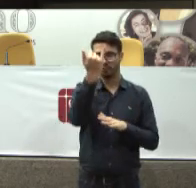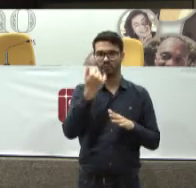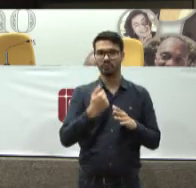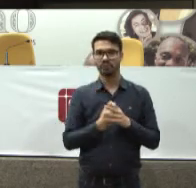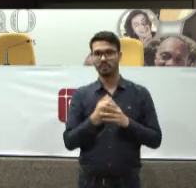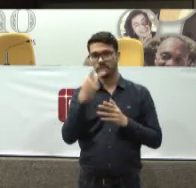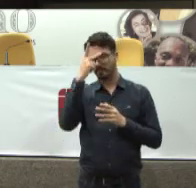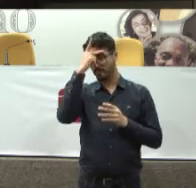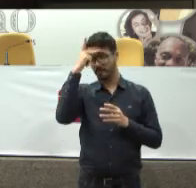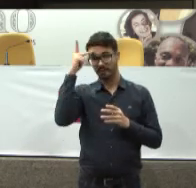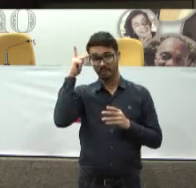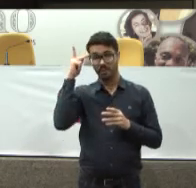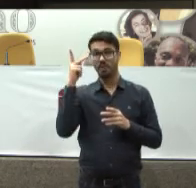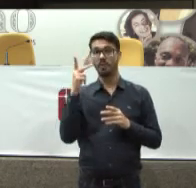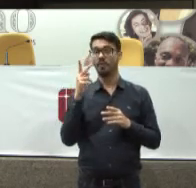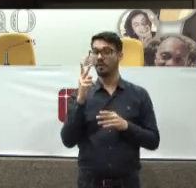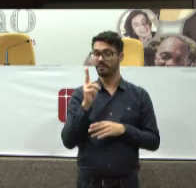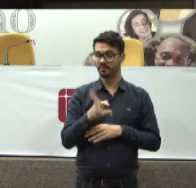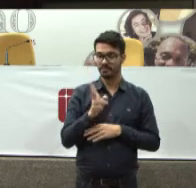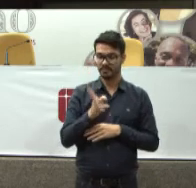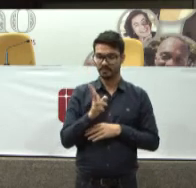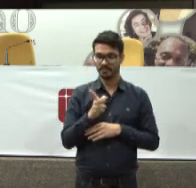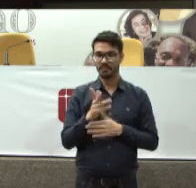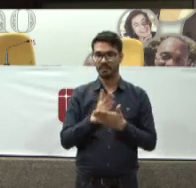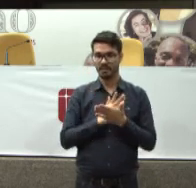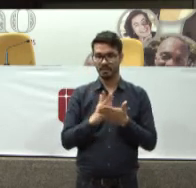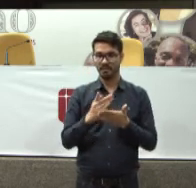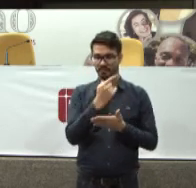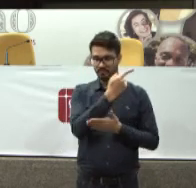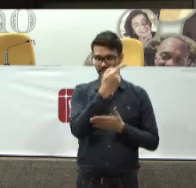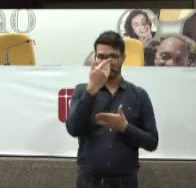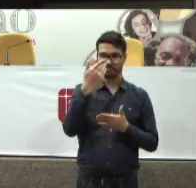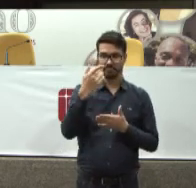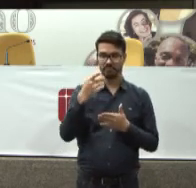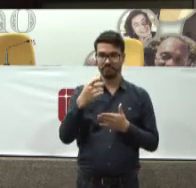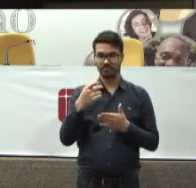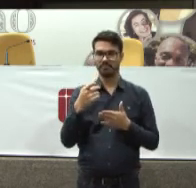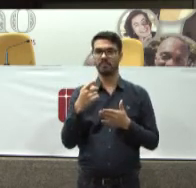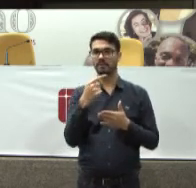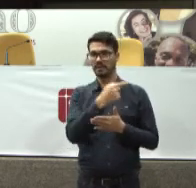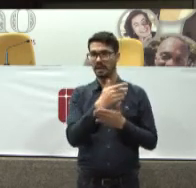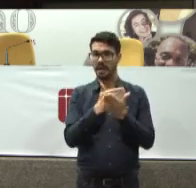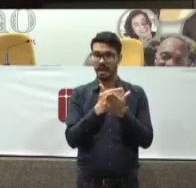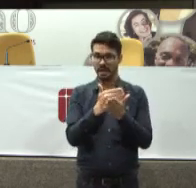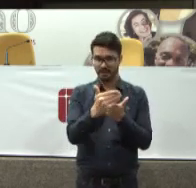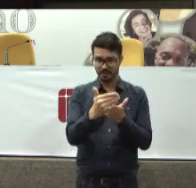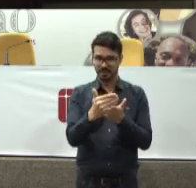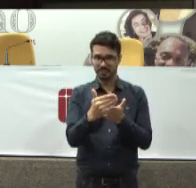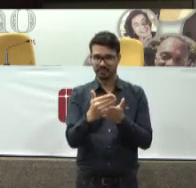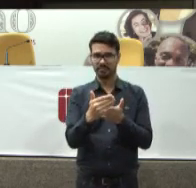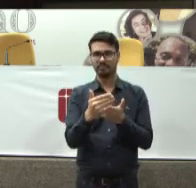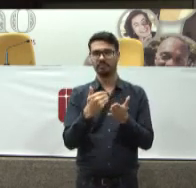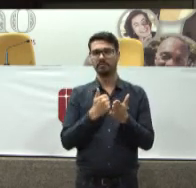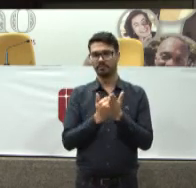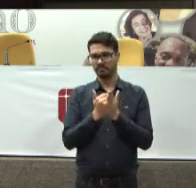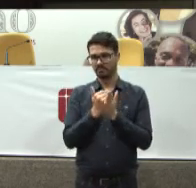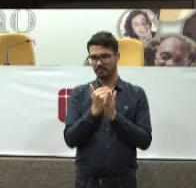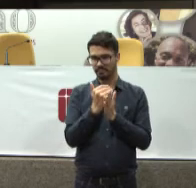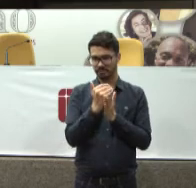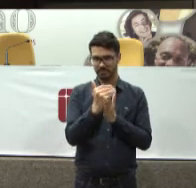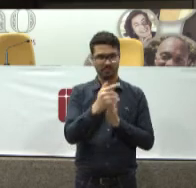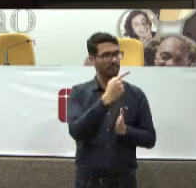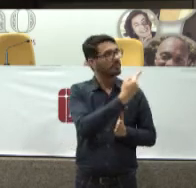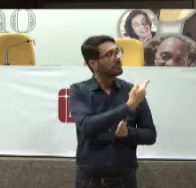As pessoas Que buscam atendimento Em alguns planos populares Elas recebem Um início de atendimento Quando é indicado